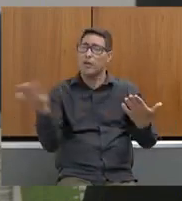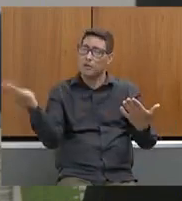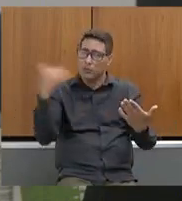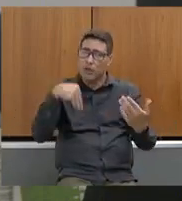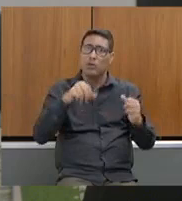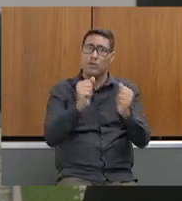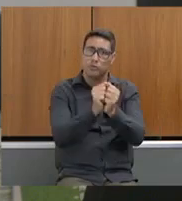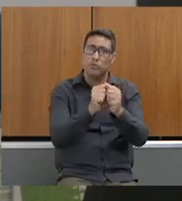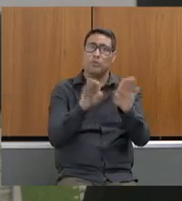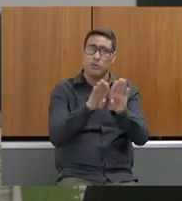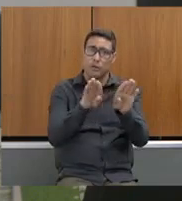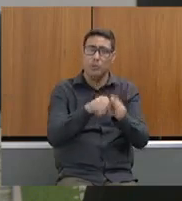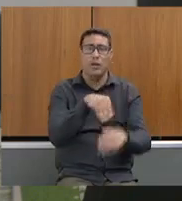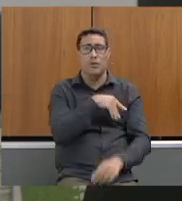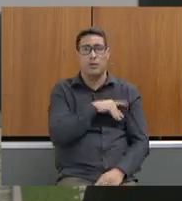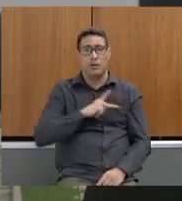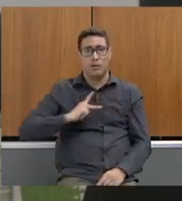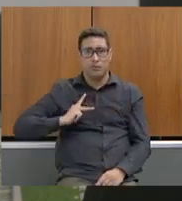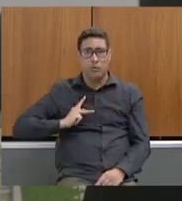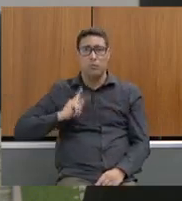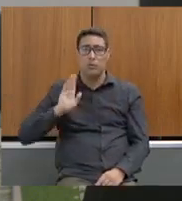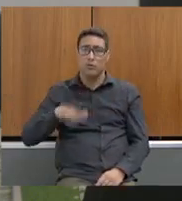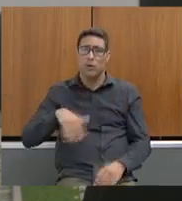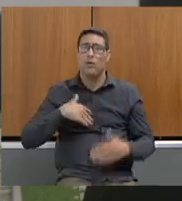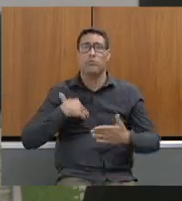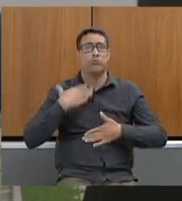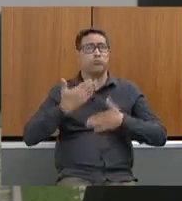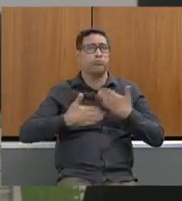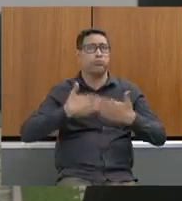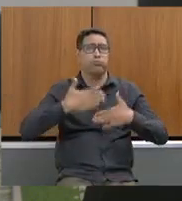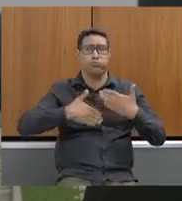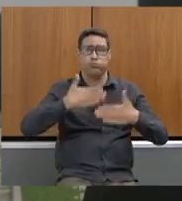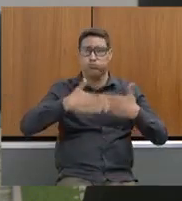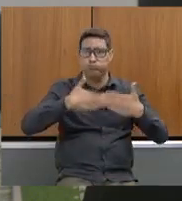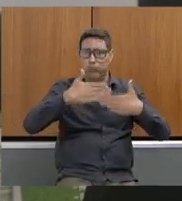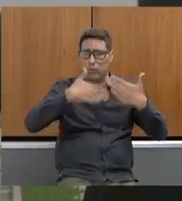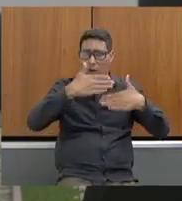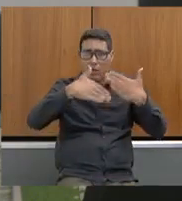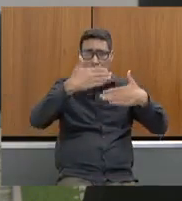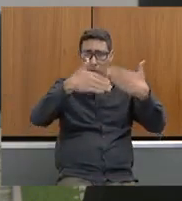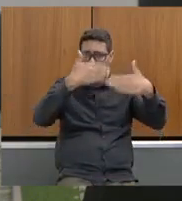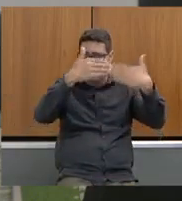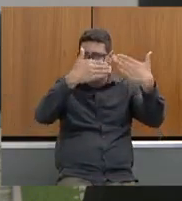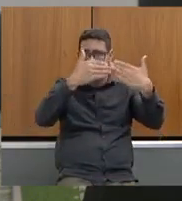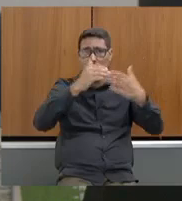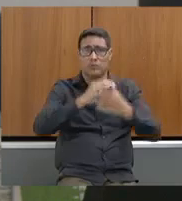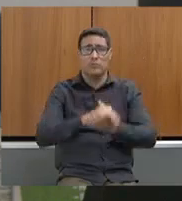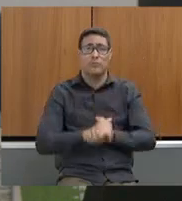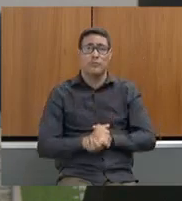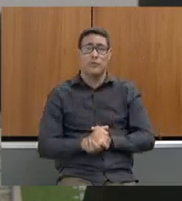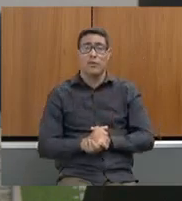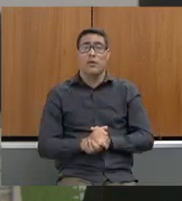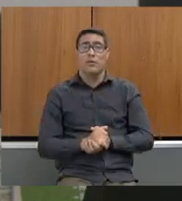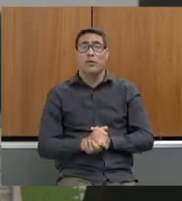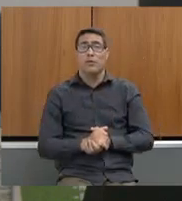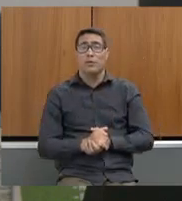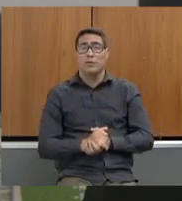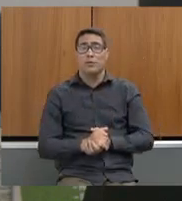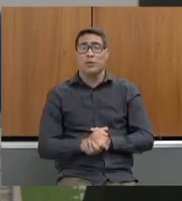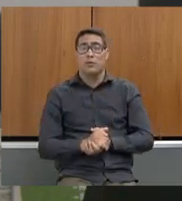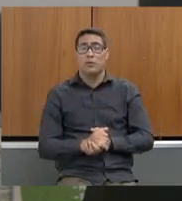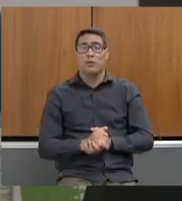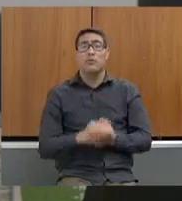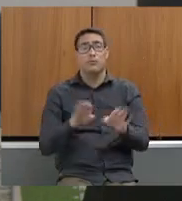Público, isso é um avanço, eu vejo um avanço significativo da Secretaria e digo também